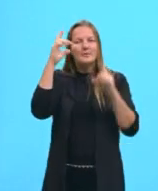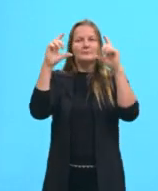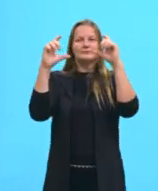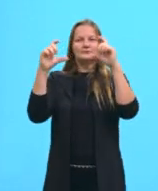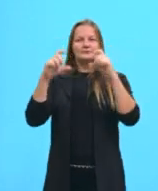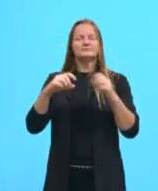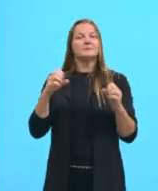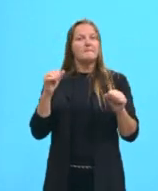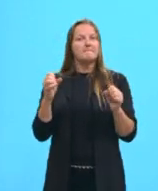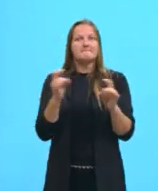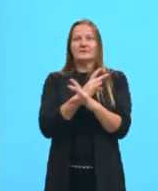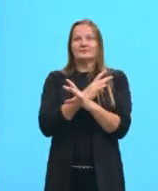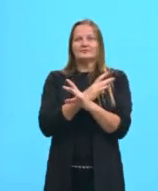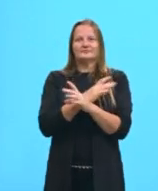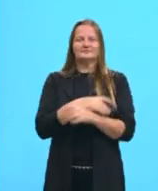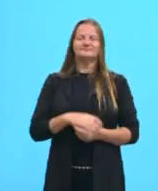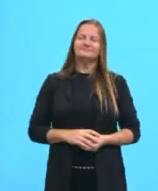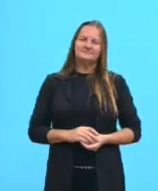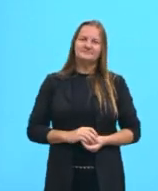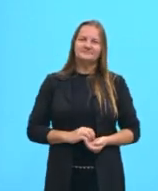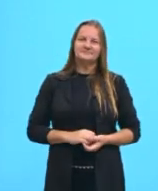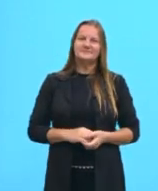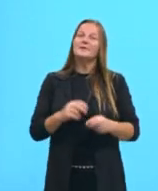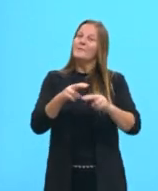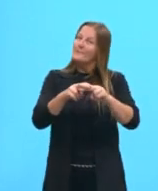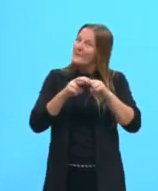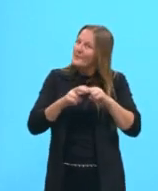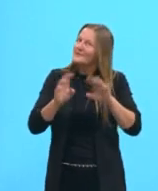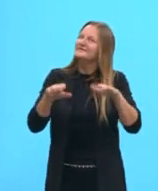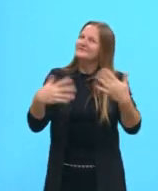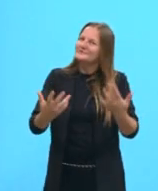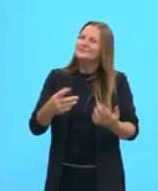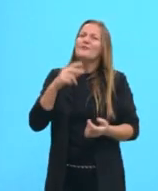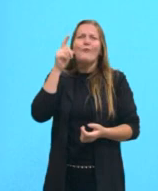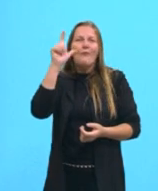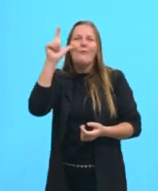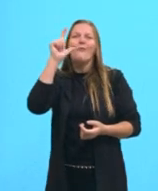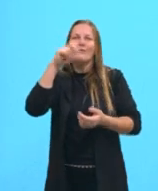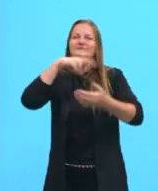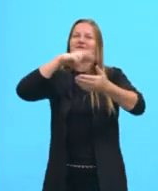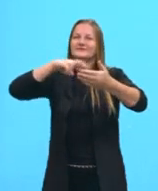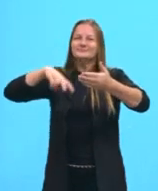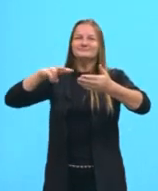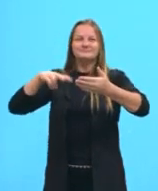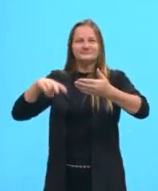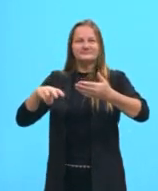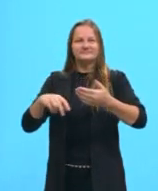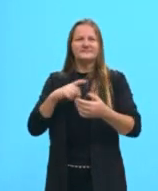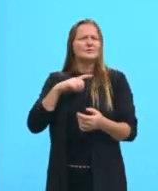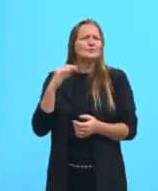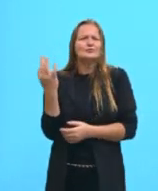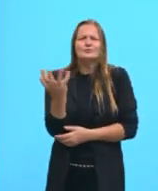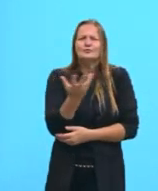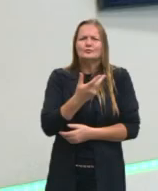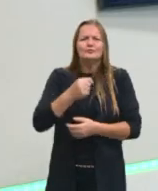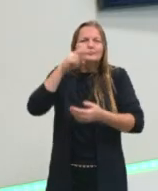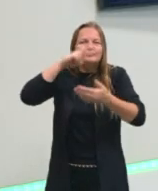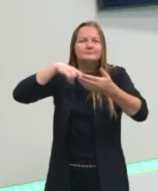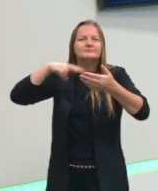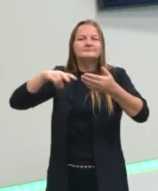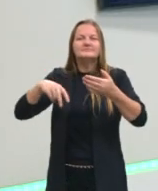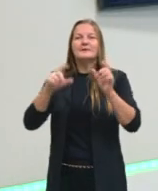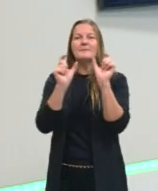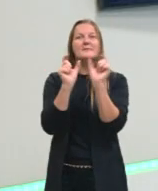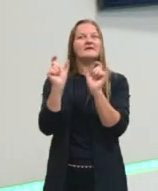das palavras que a gente conhecia antes. E por causa disso, a gente consegue retomar e ler essas palavras mesmo